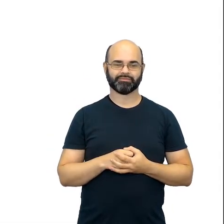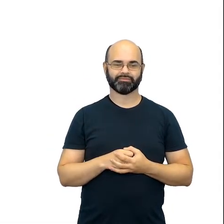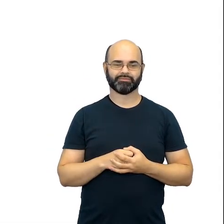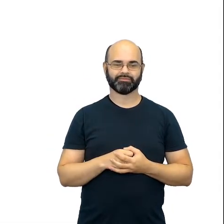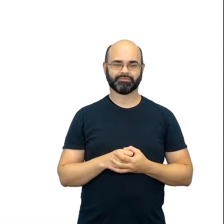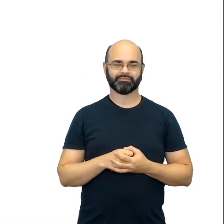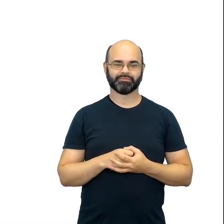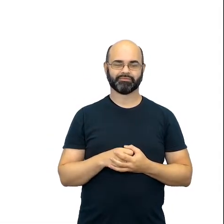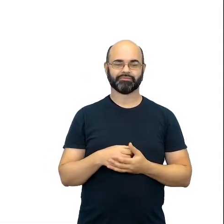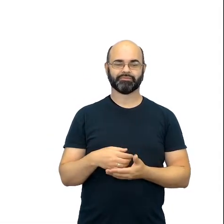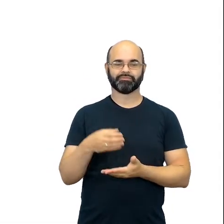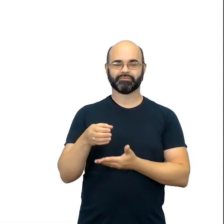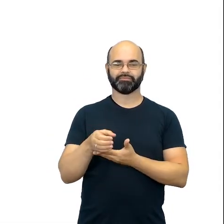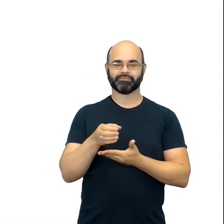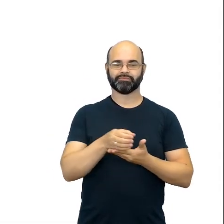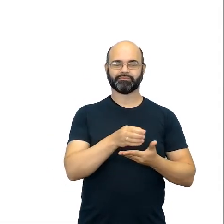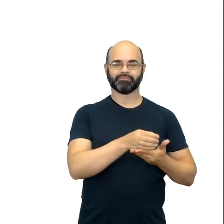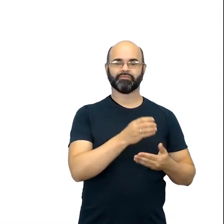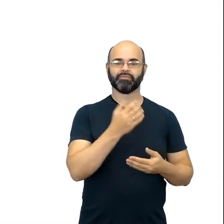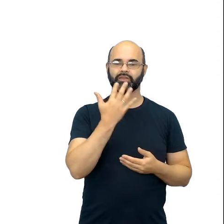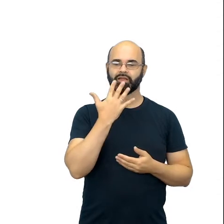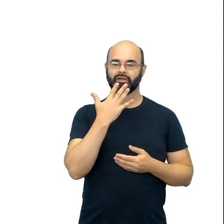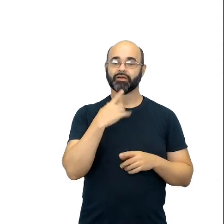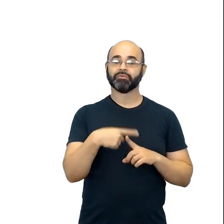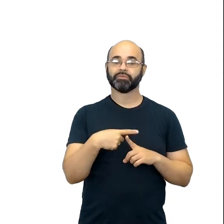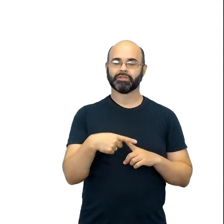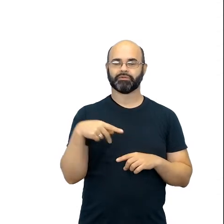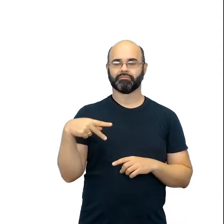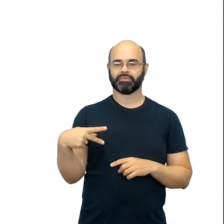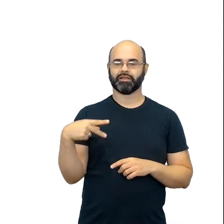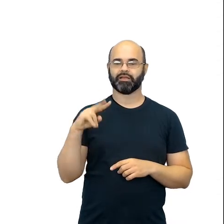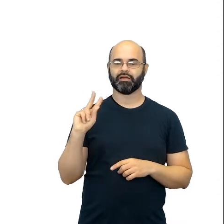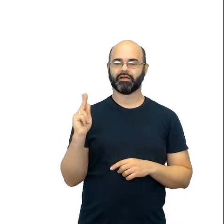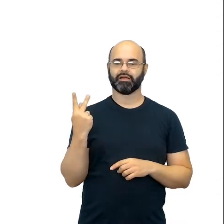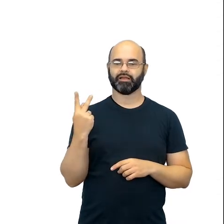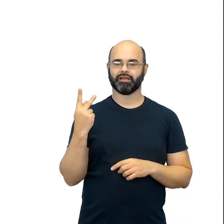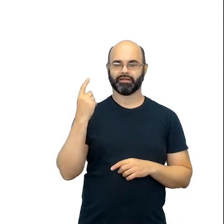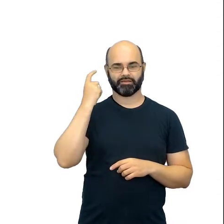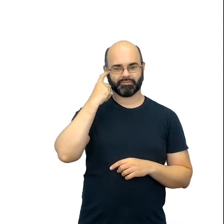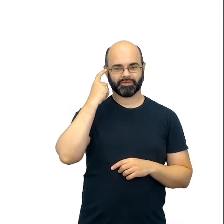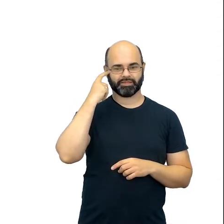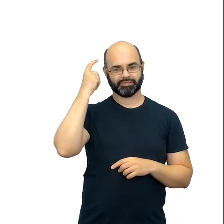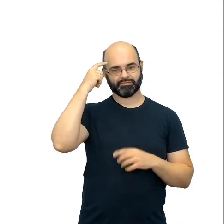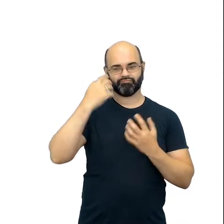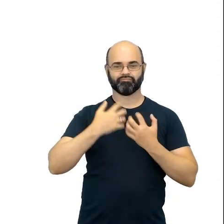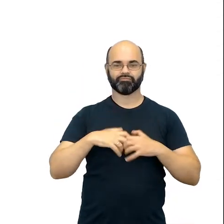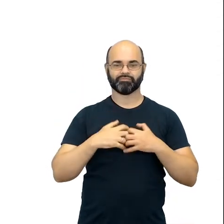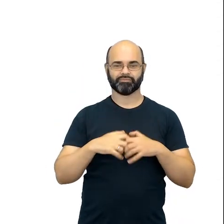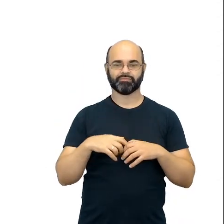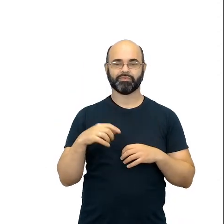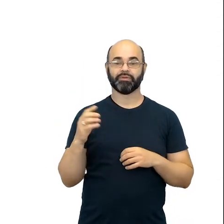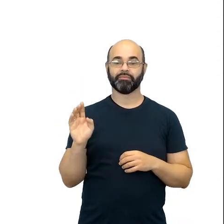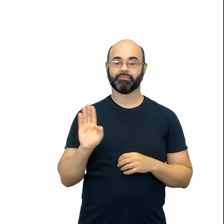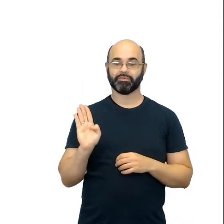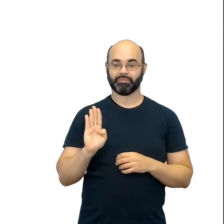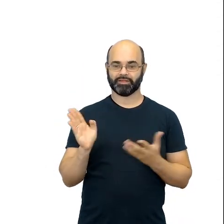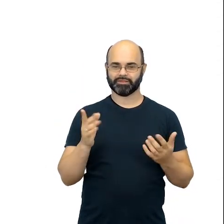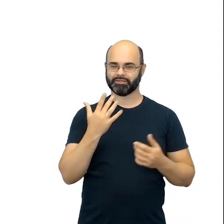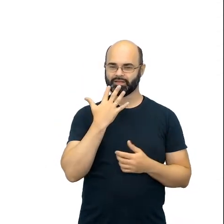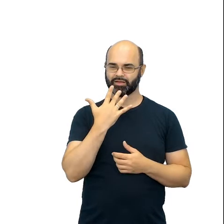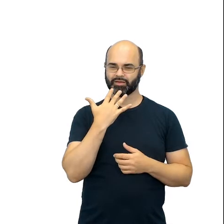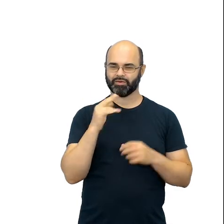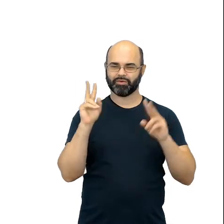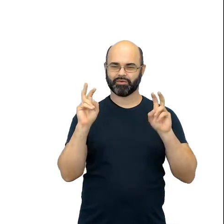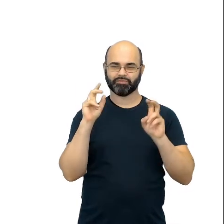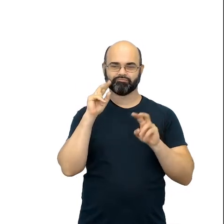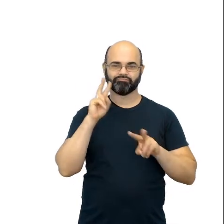com cores, justamente porque a gente vai trabalhar com o pH nesse bimestre. Então, a parte da cor, né? Do